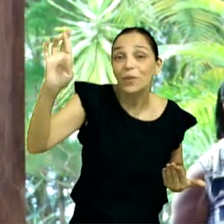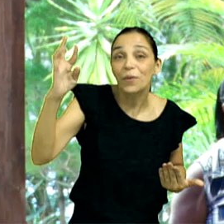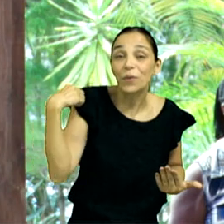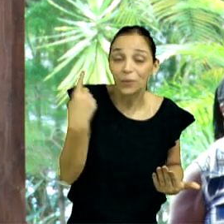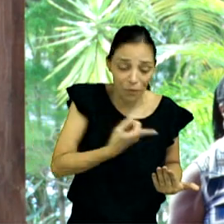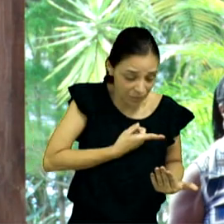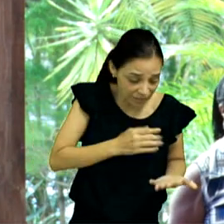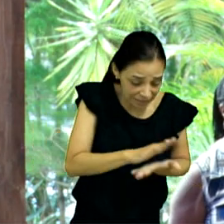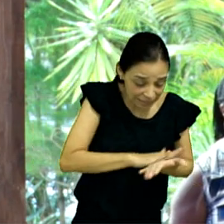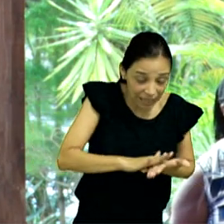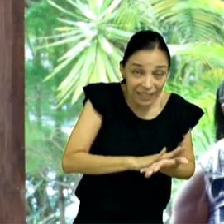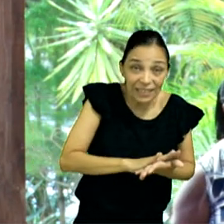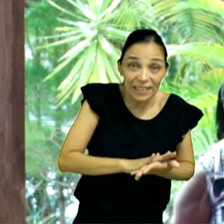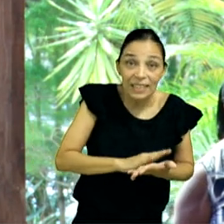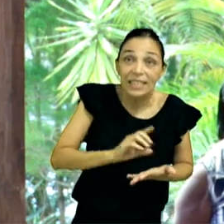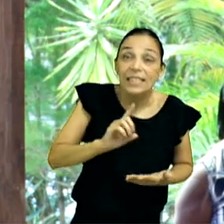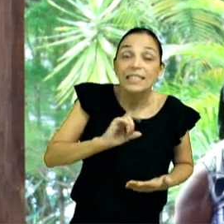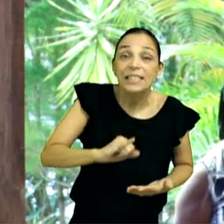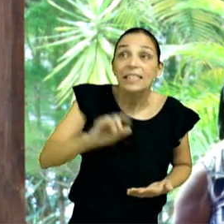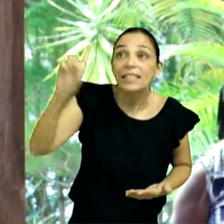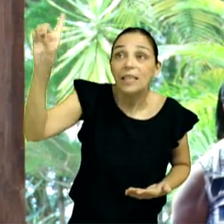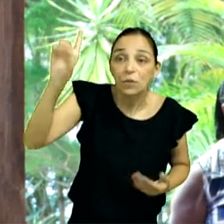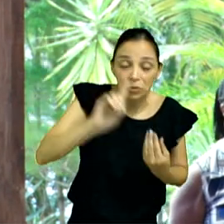que se tirar Deus da nossa vida,